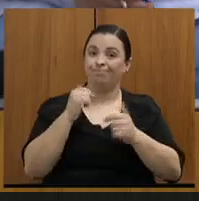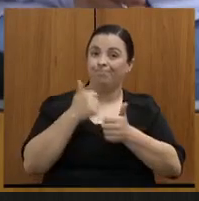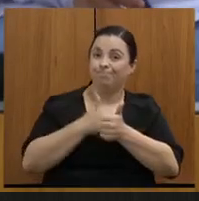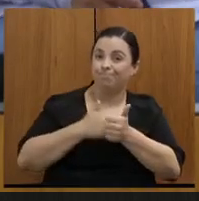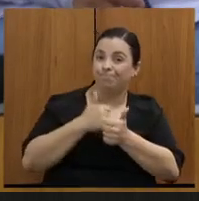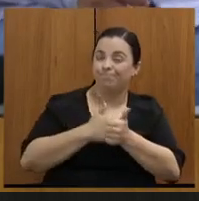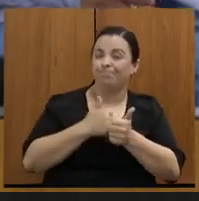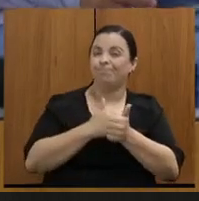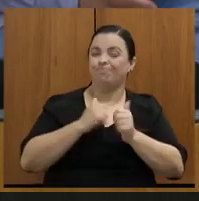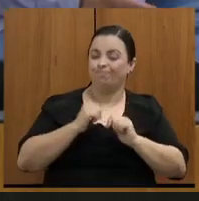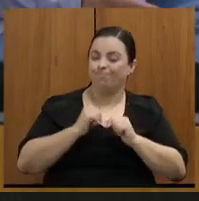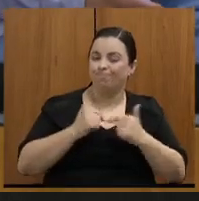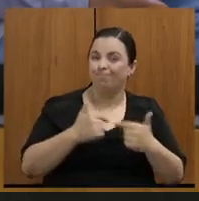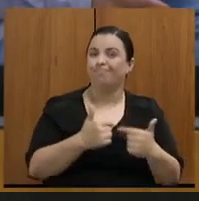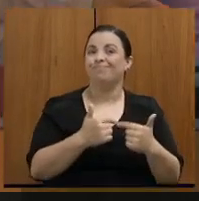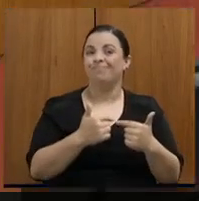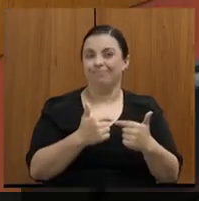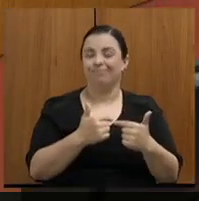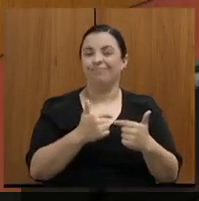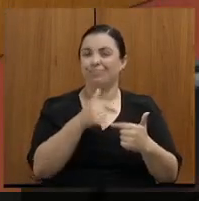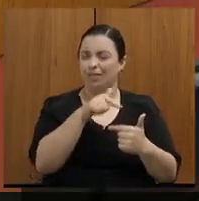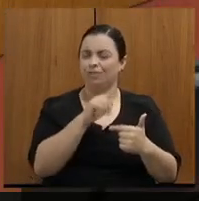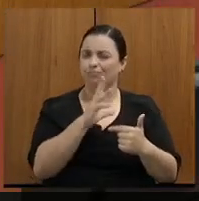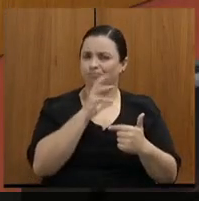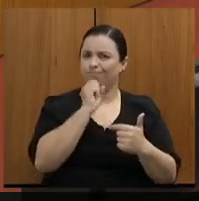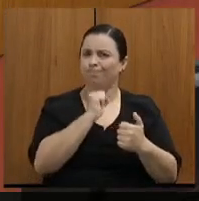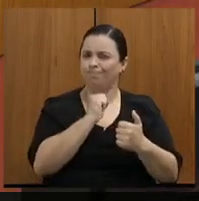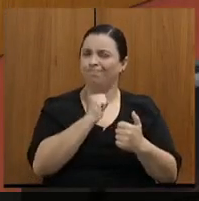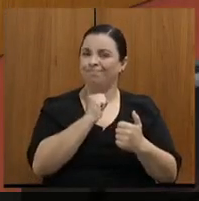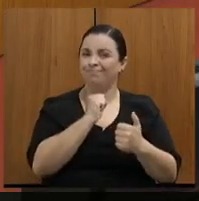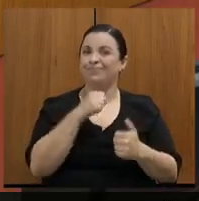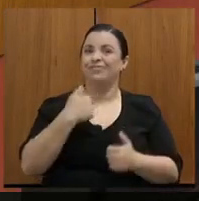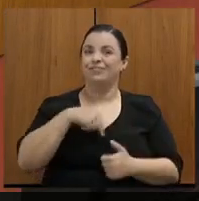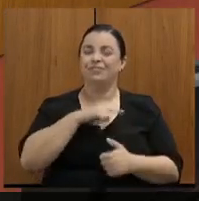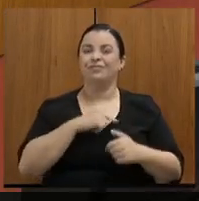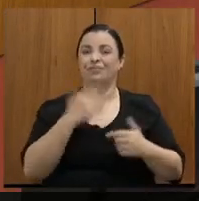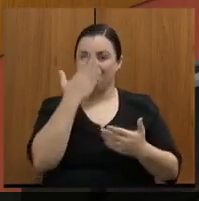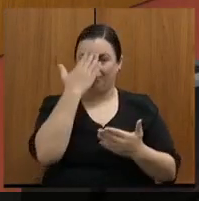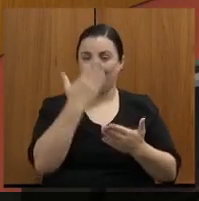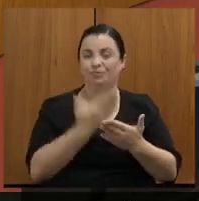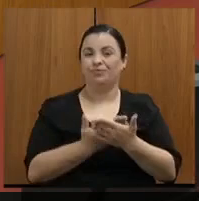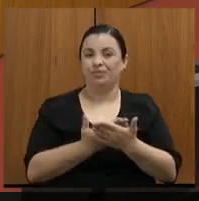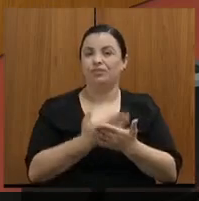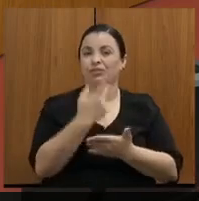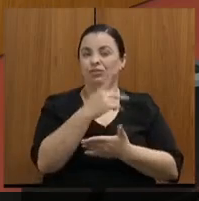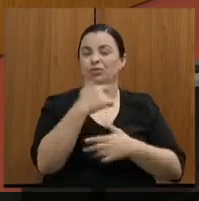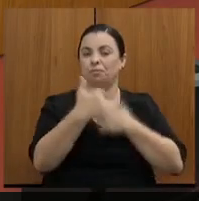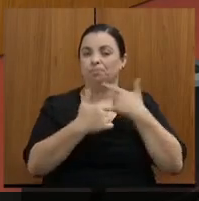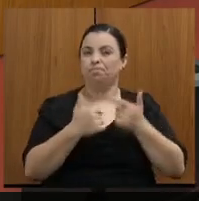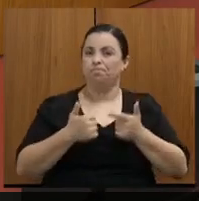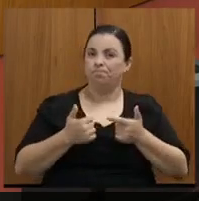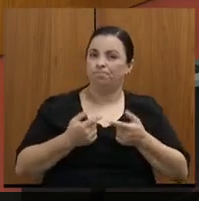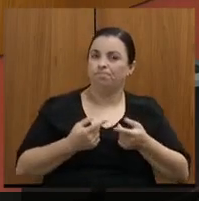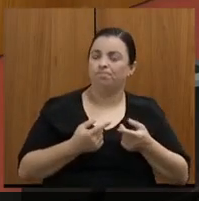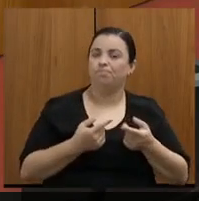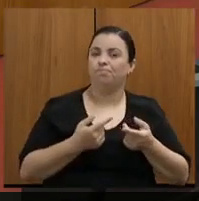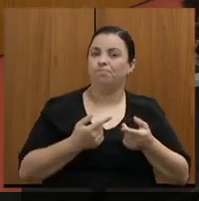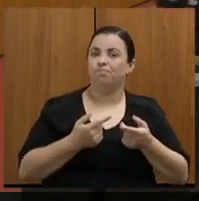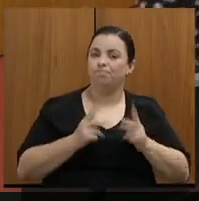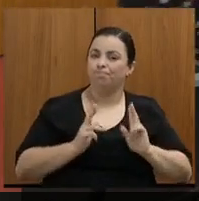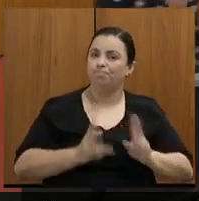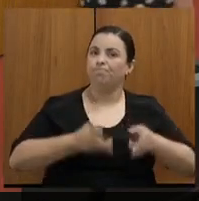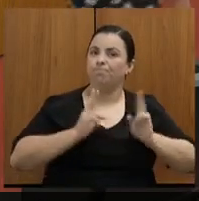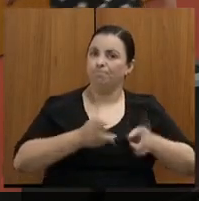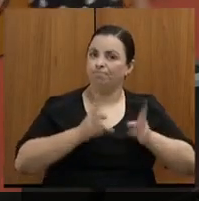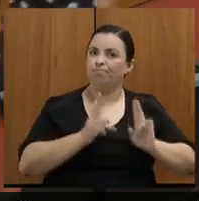mas é um bravo, não é? Nós estamos confiantes da continuidade exitosa do